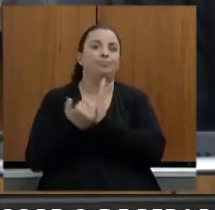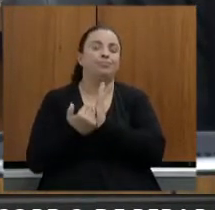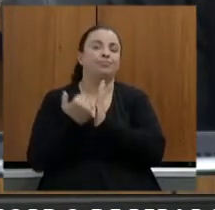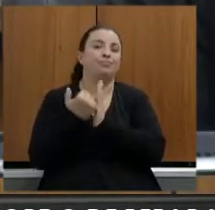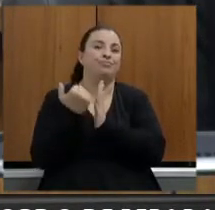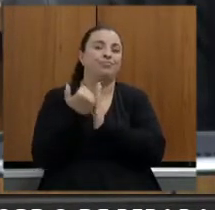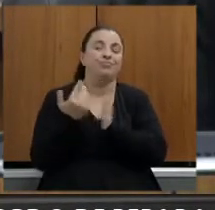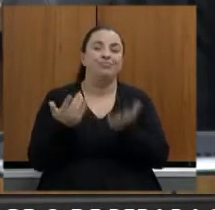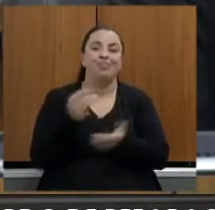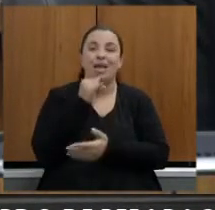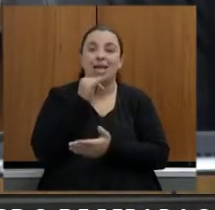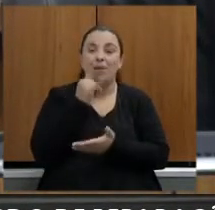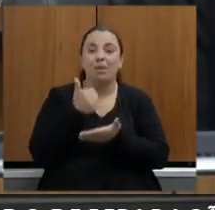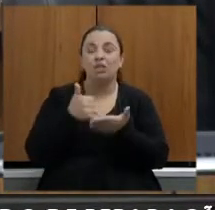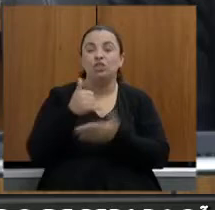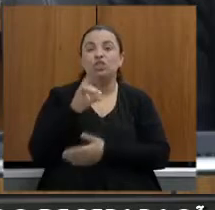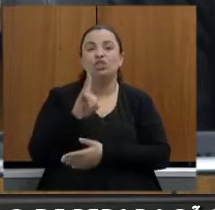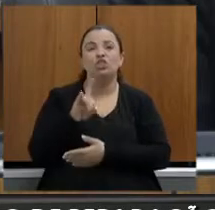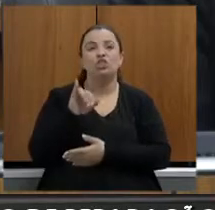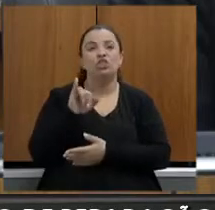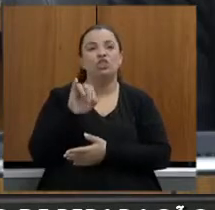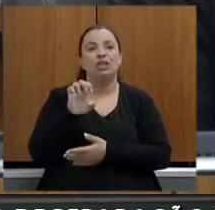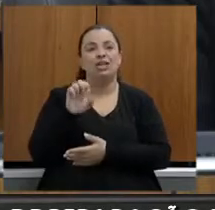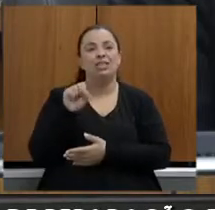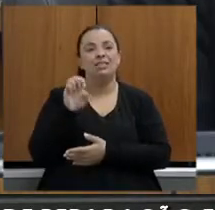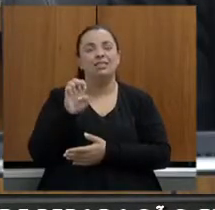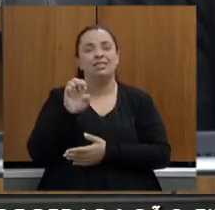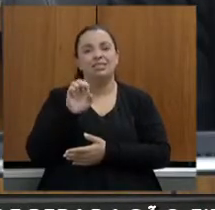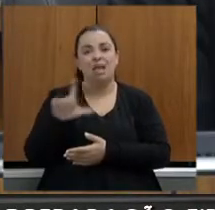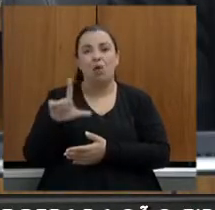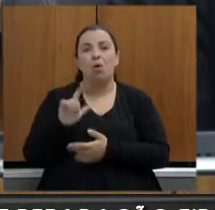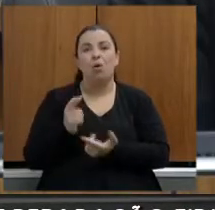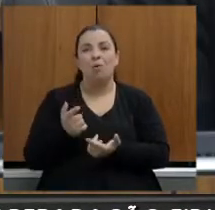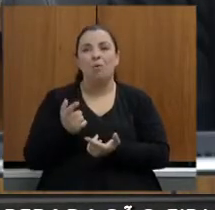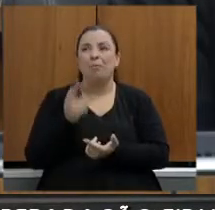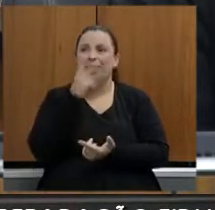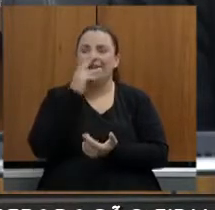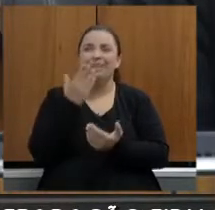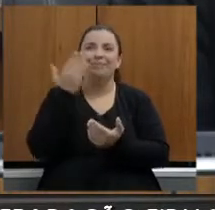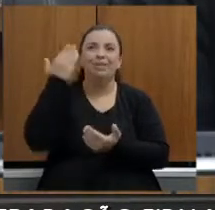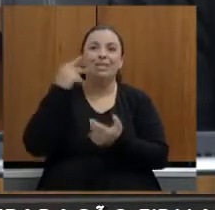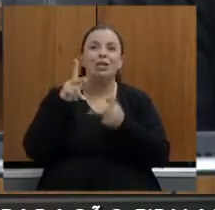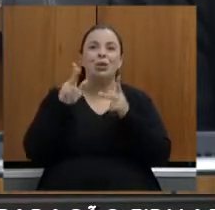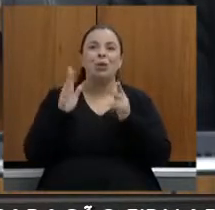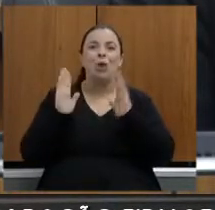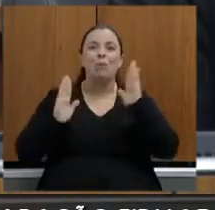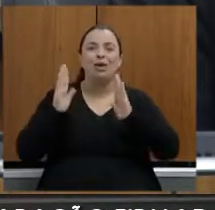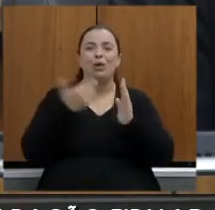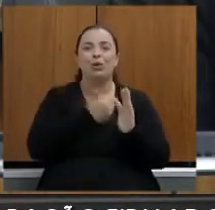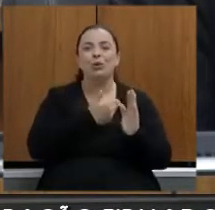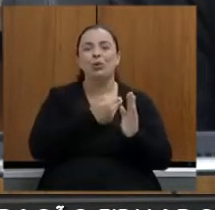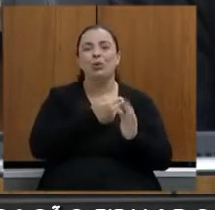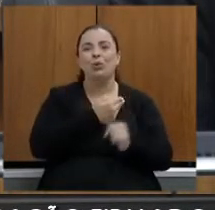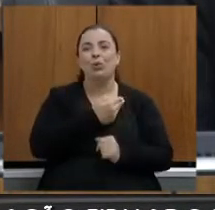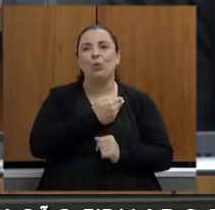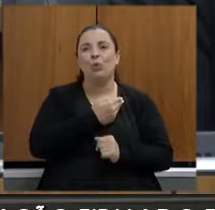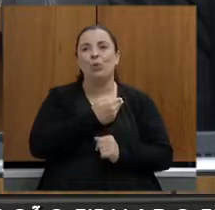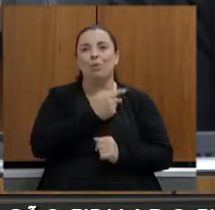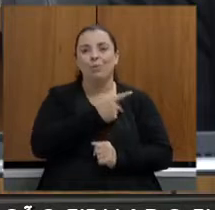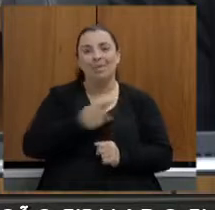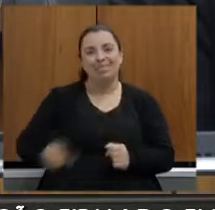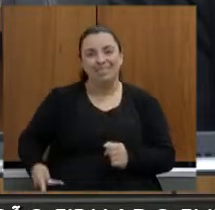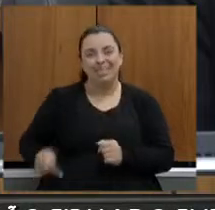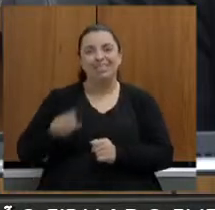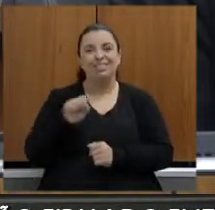Sarney tinha os fiscais do Sarney lembra e aí a turma passava no supermercado reajustando